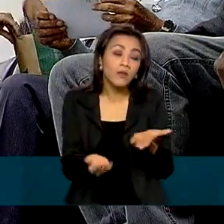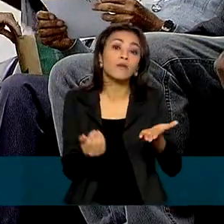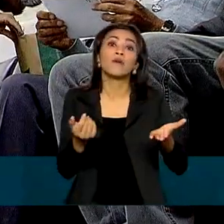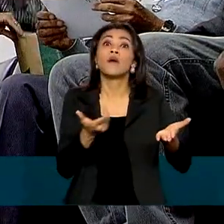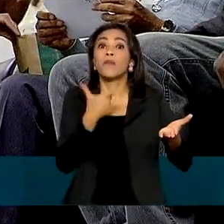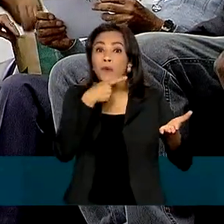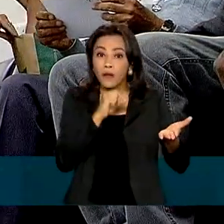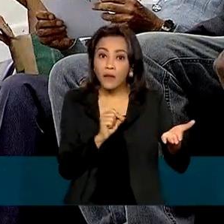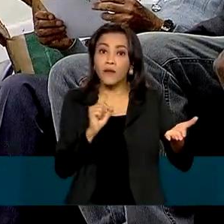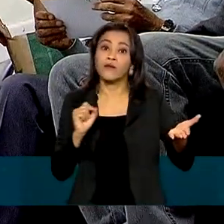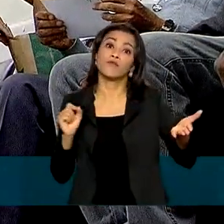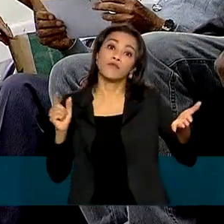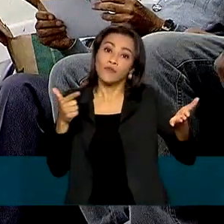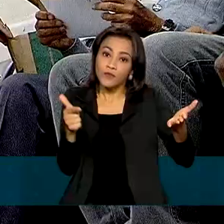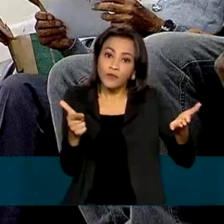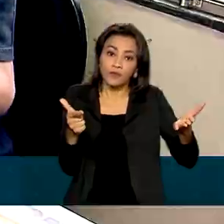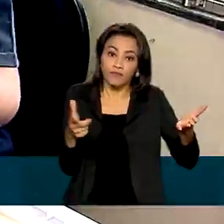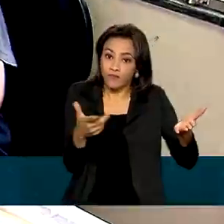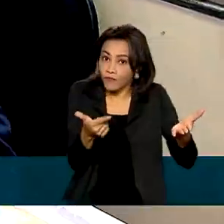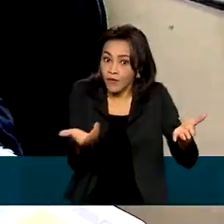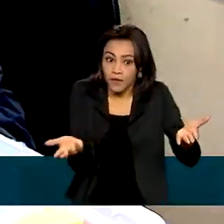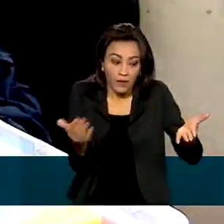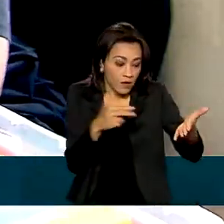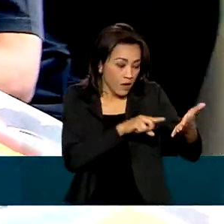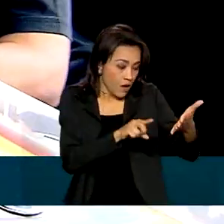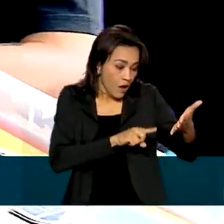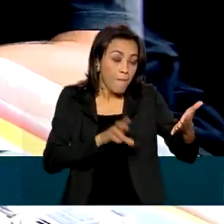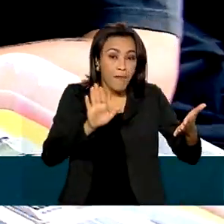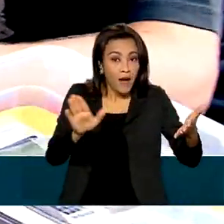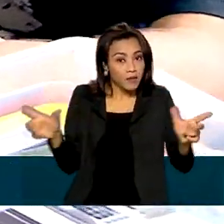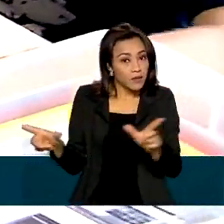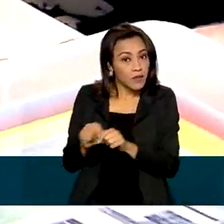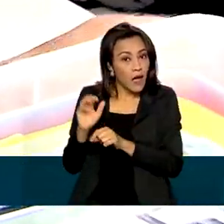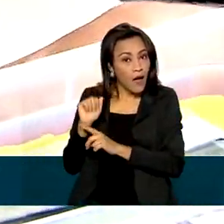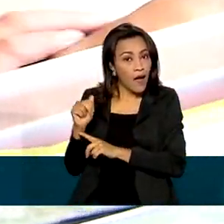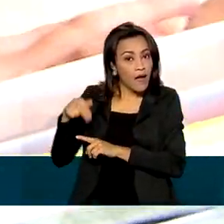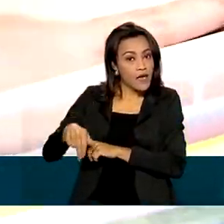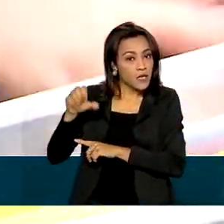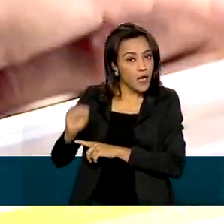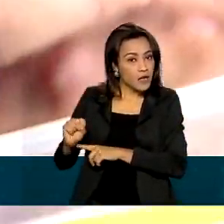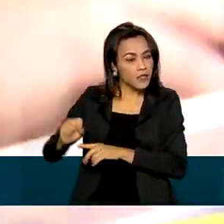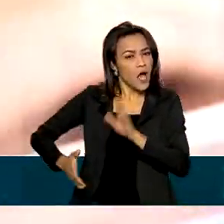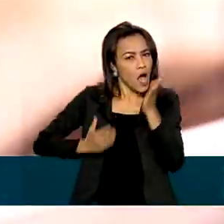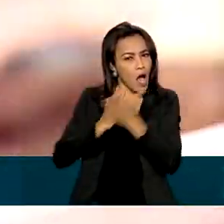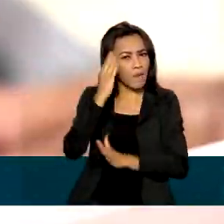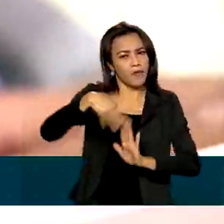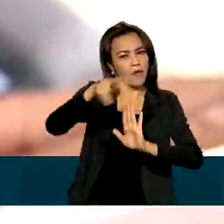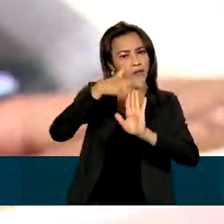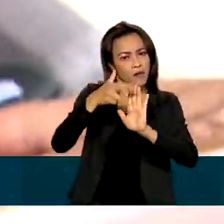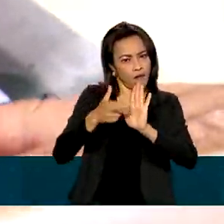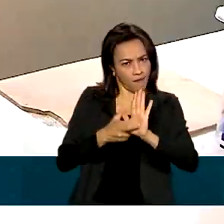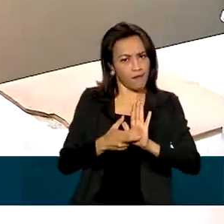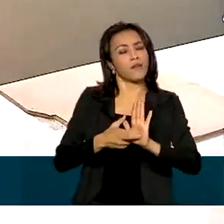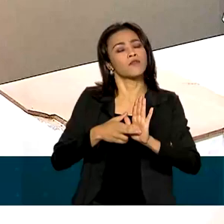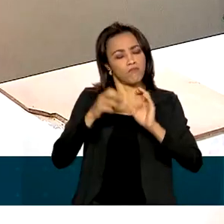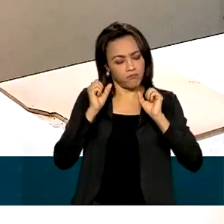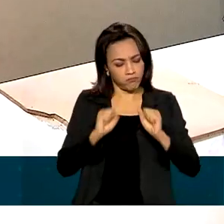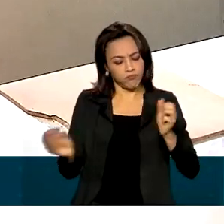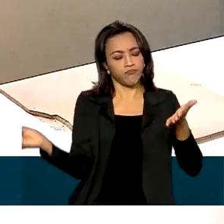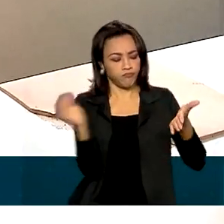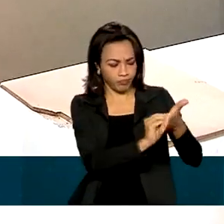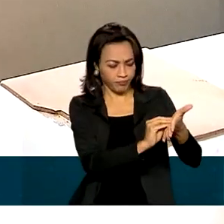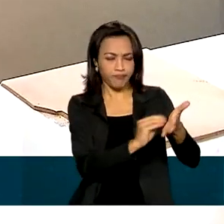tabela da Agência Nacional de Saúde. Mas a ANS aprovou as regras para usuários com transtorno do